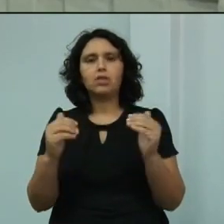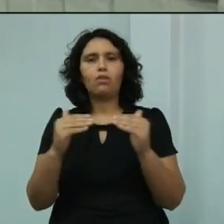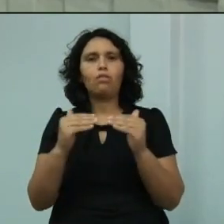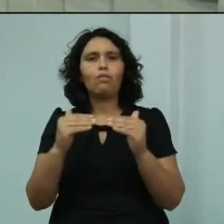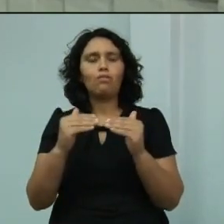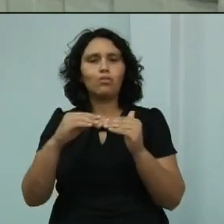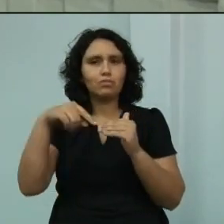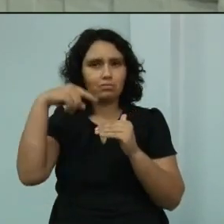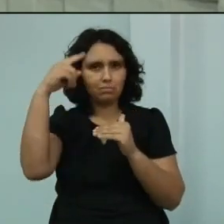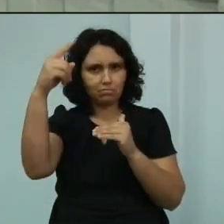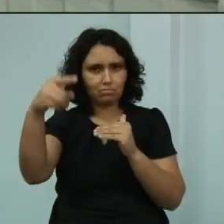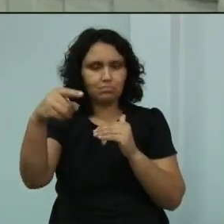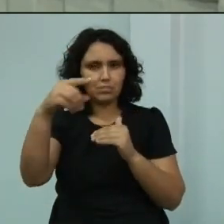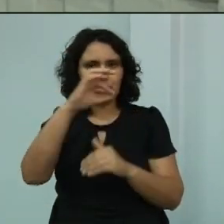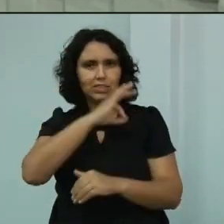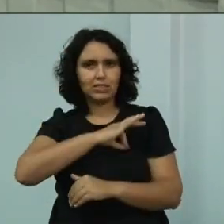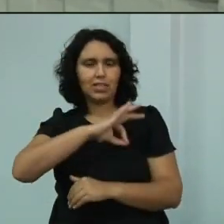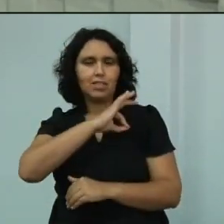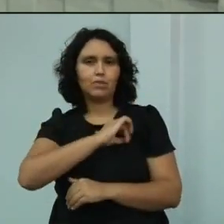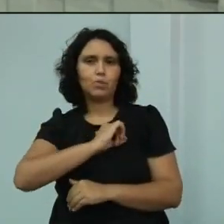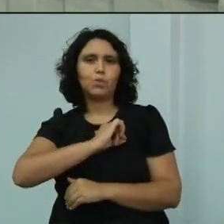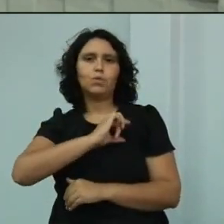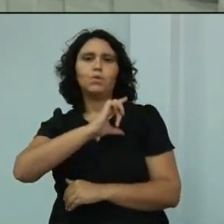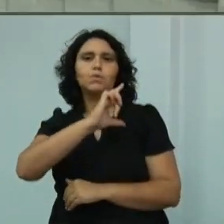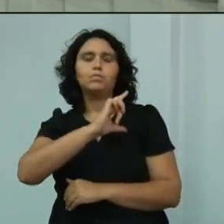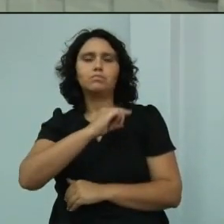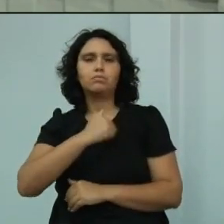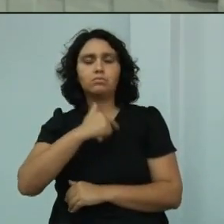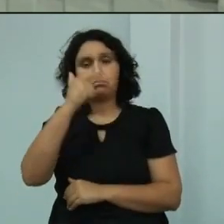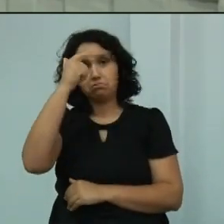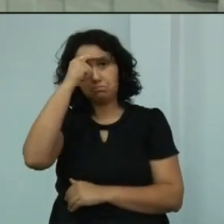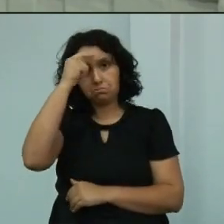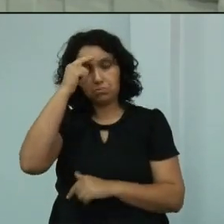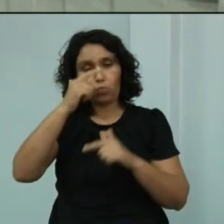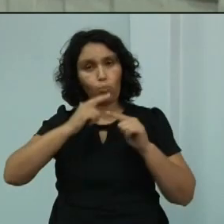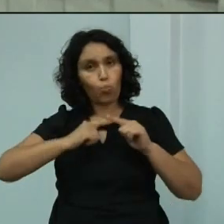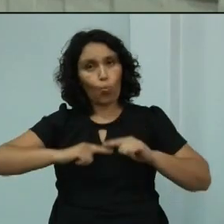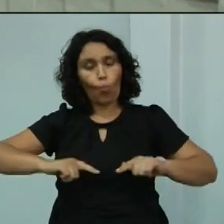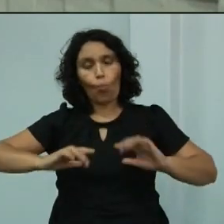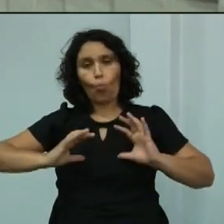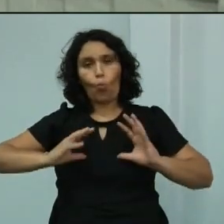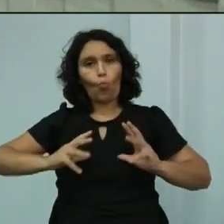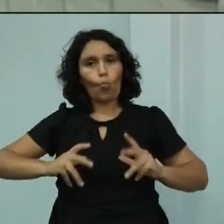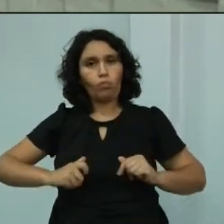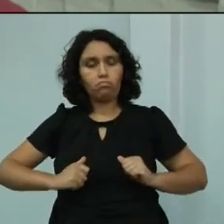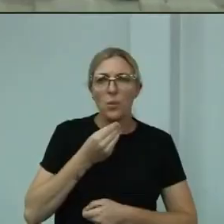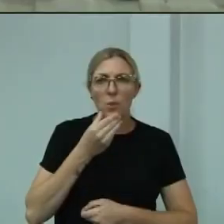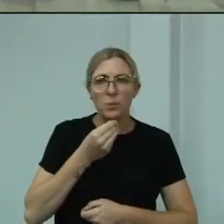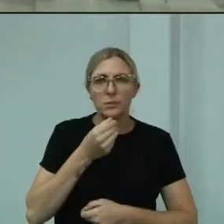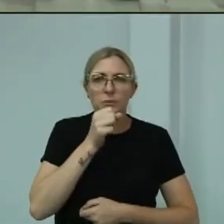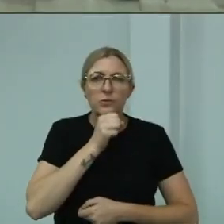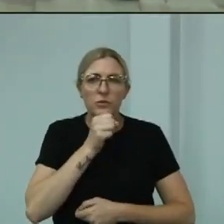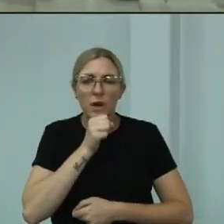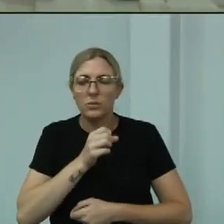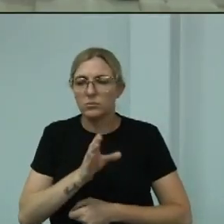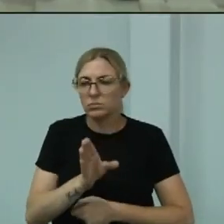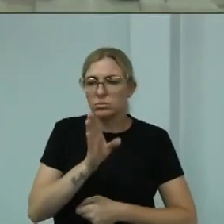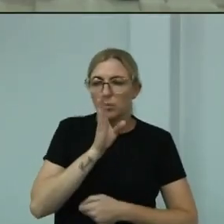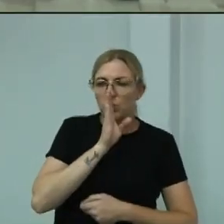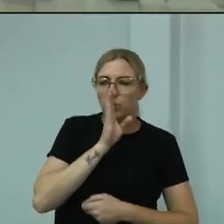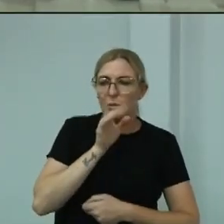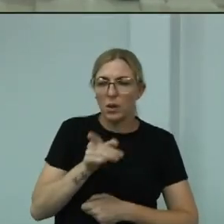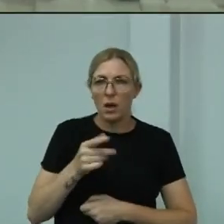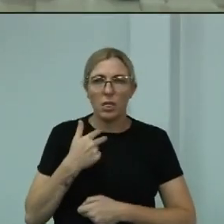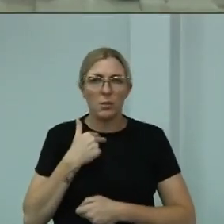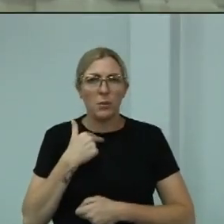vereadores que vai no ano que vem. Eu tenho a consciência limpa e o meu voto favorável. O fato é que, enquanto